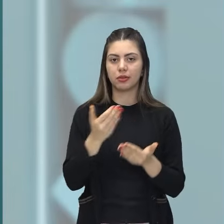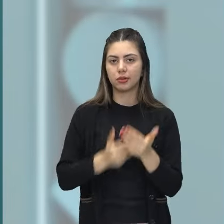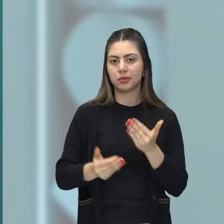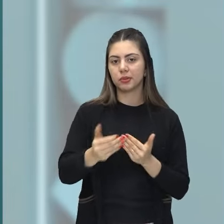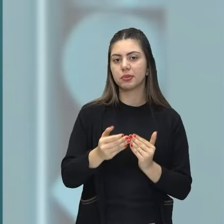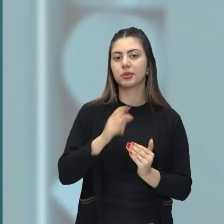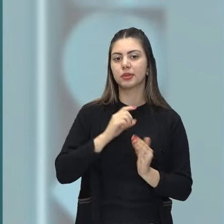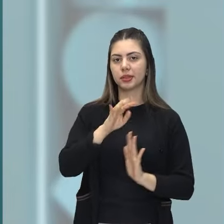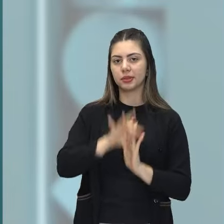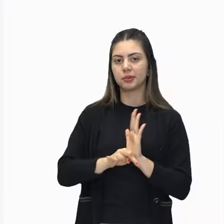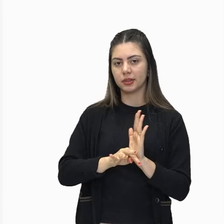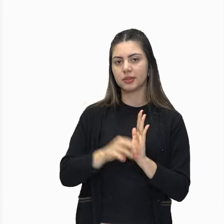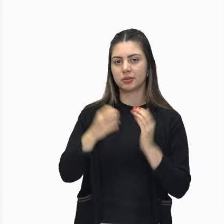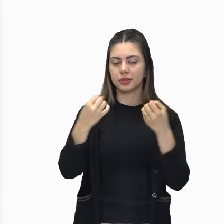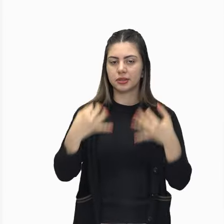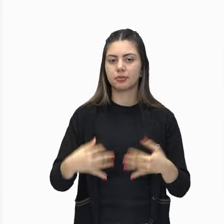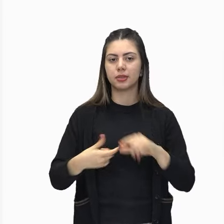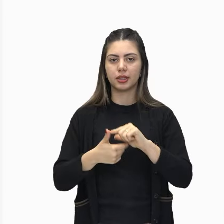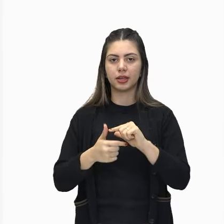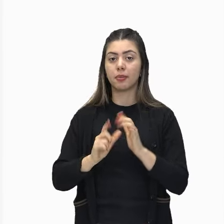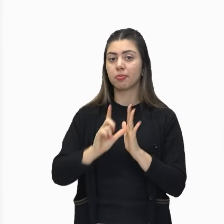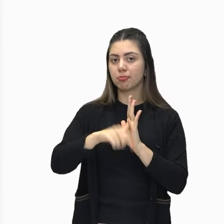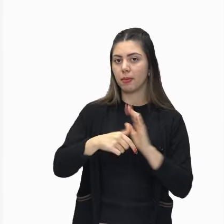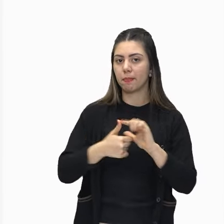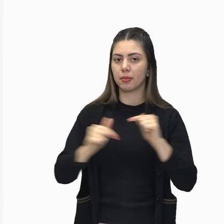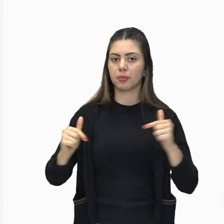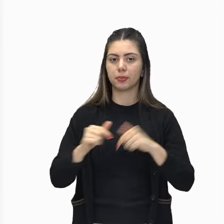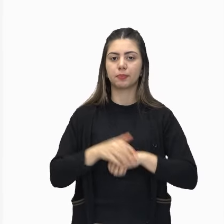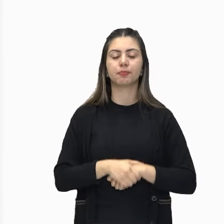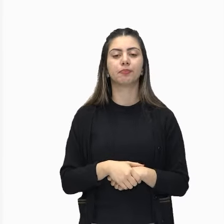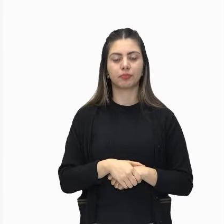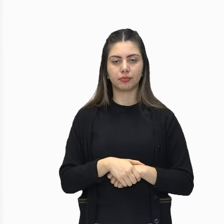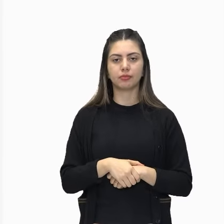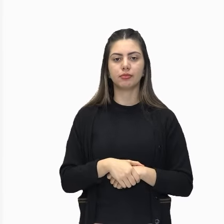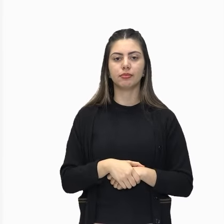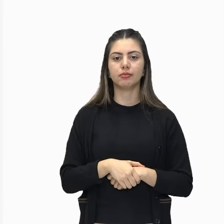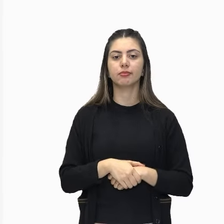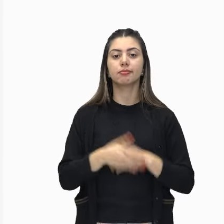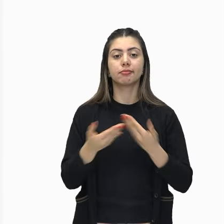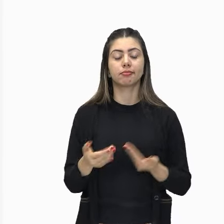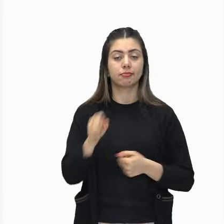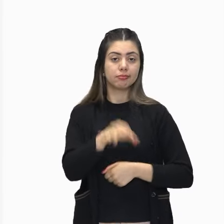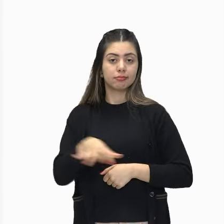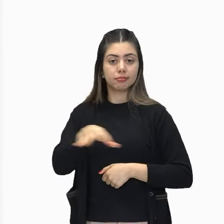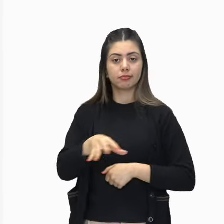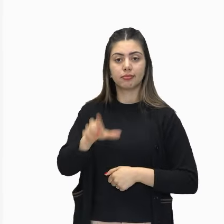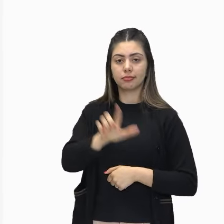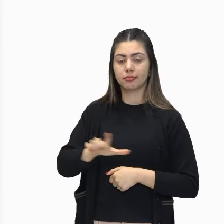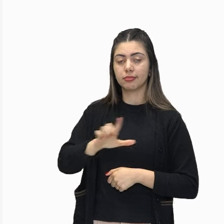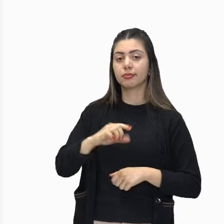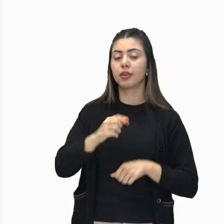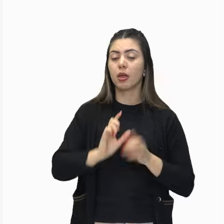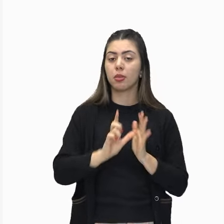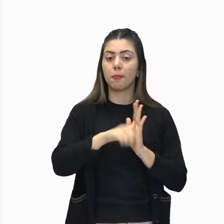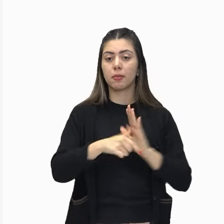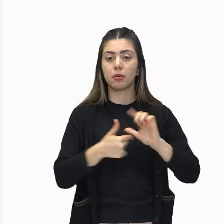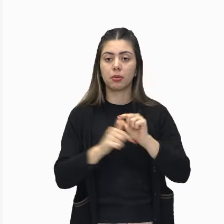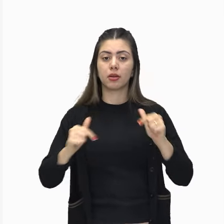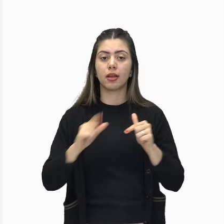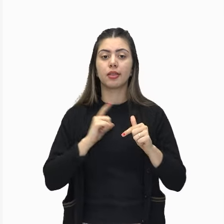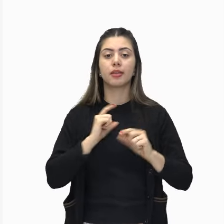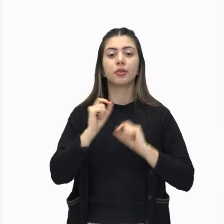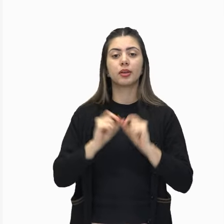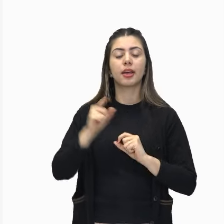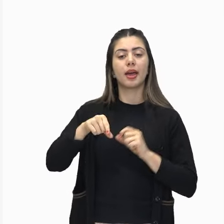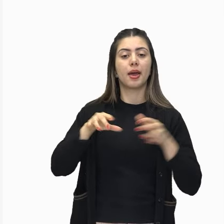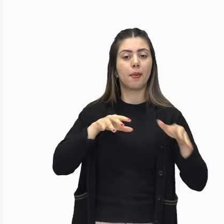com o nosso texto sobre o pós-modernismo, olha só. Pós-modernismo, no campo literário, o pós-modernismo representou um dos